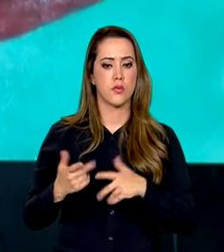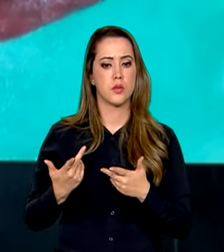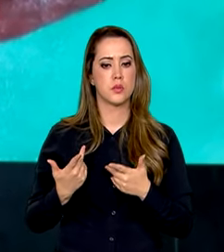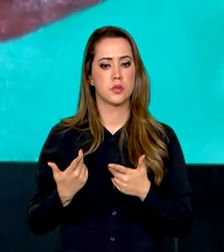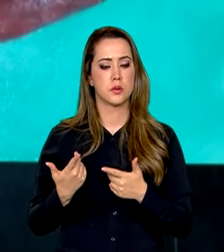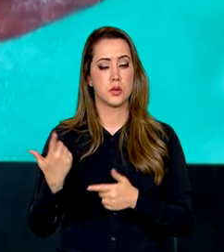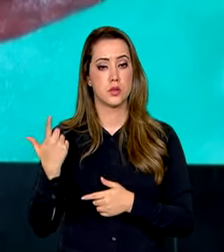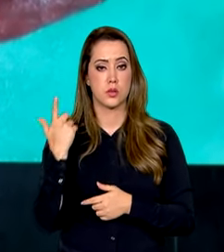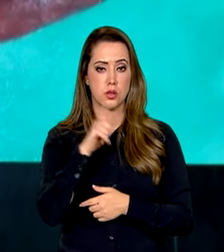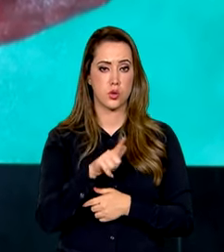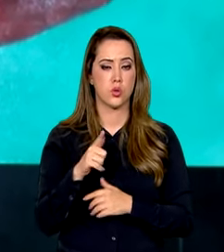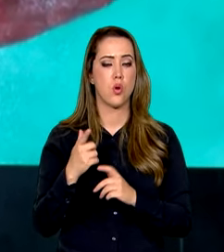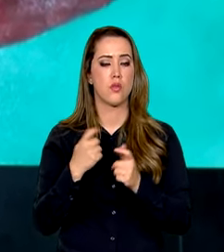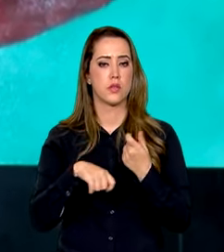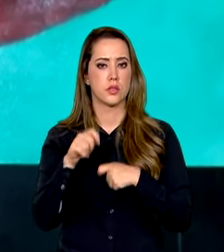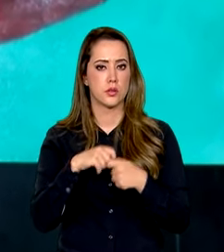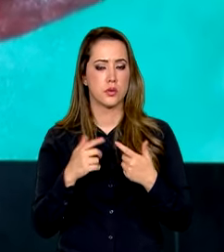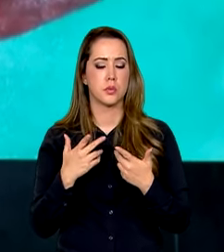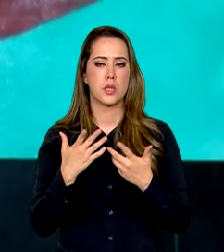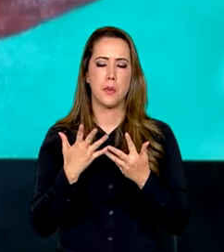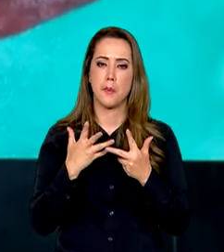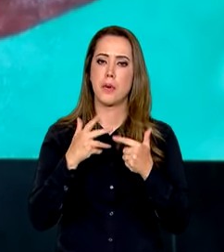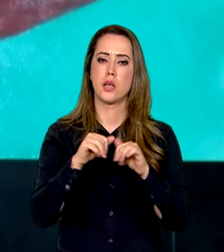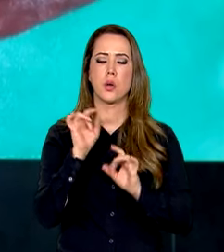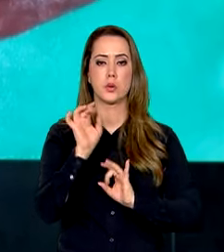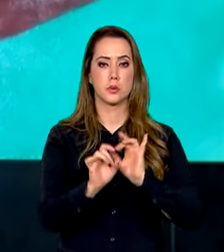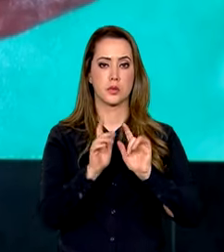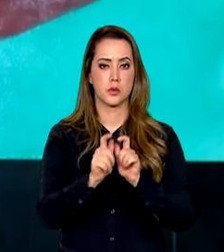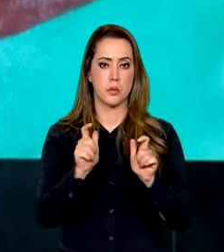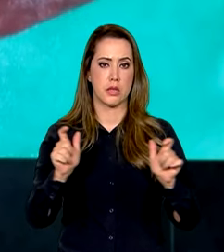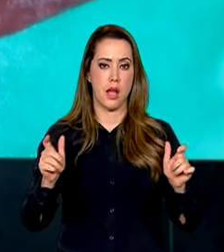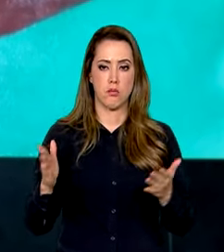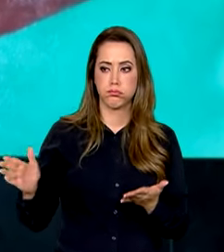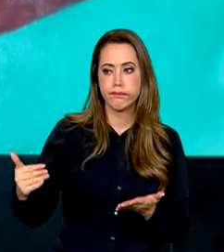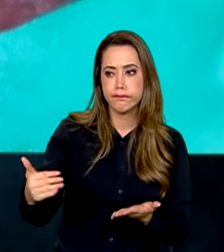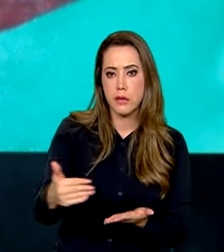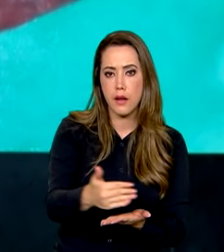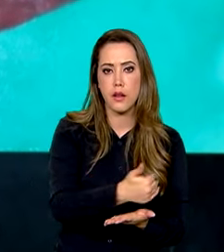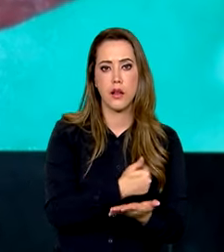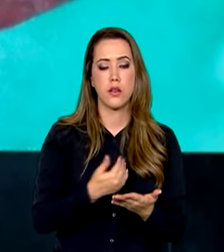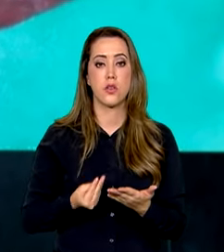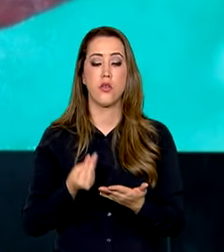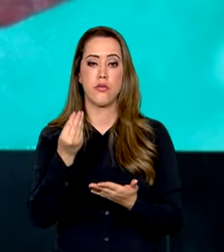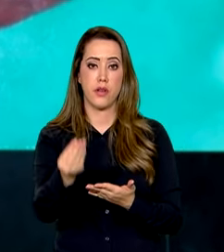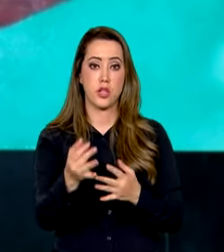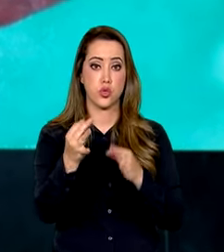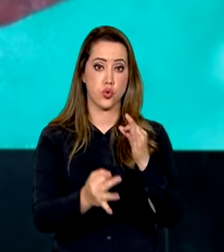macroeconômico, em especial as medidas que ampliam a arrecadação e geram justiça tributária,